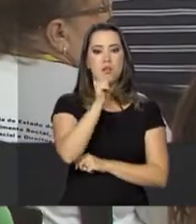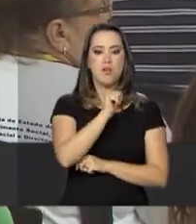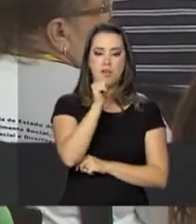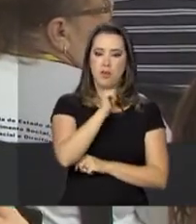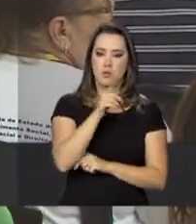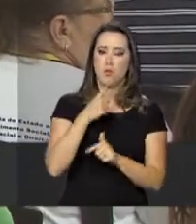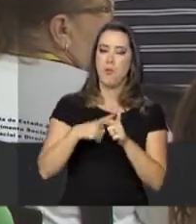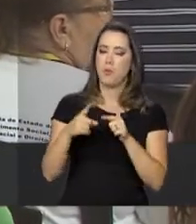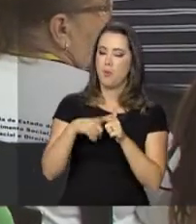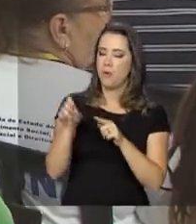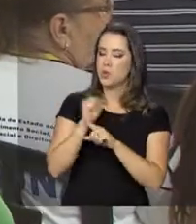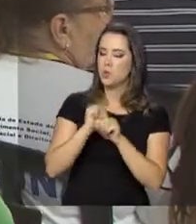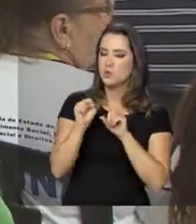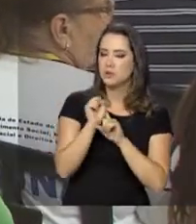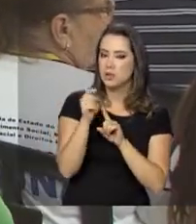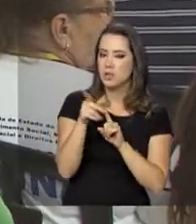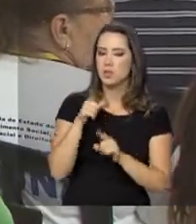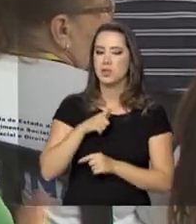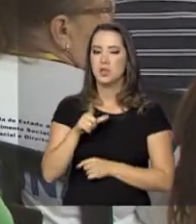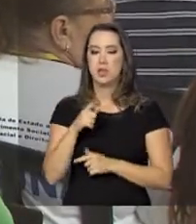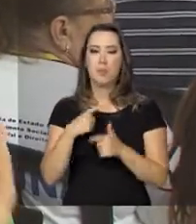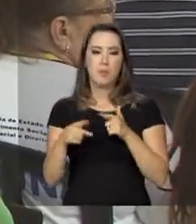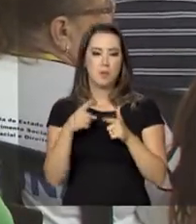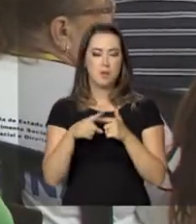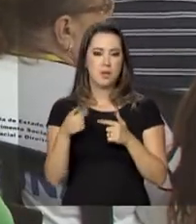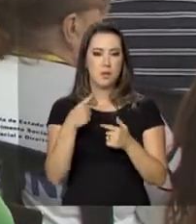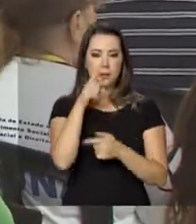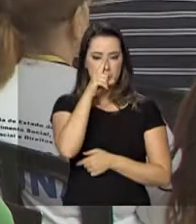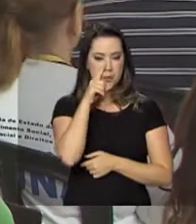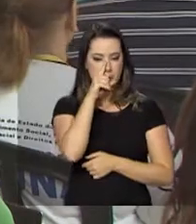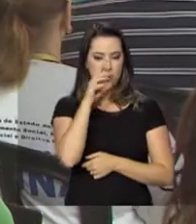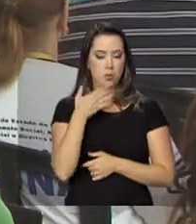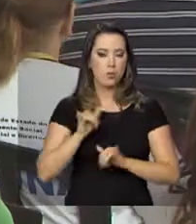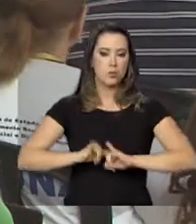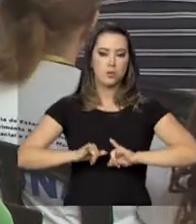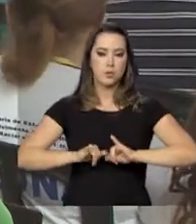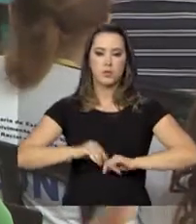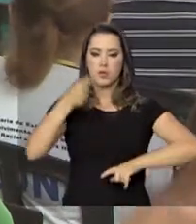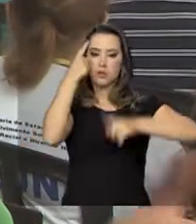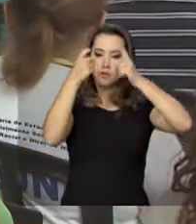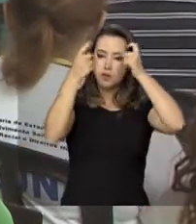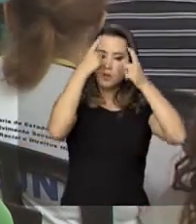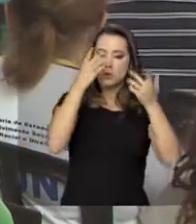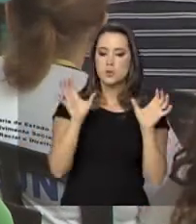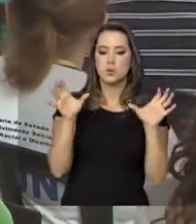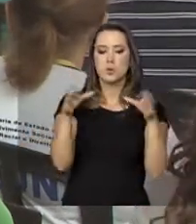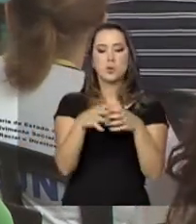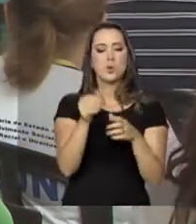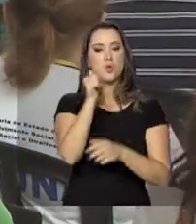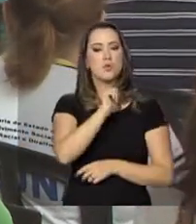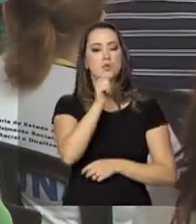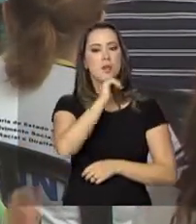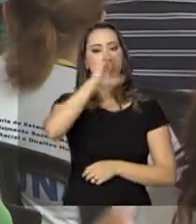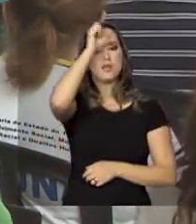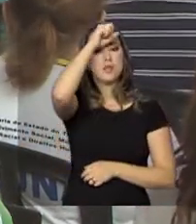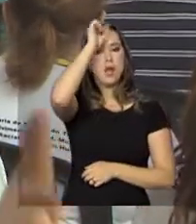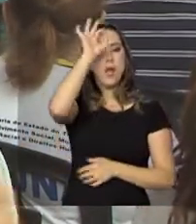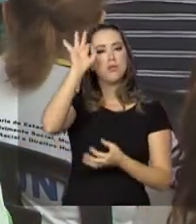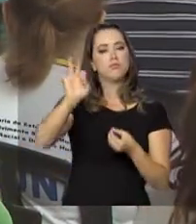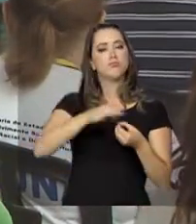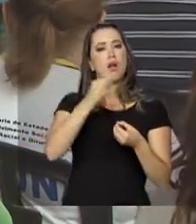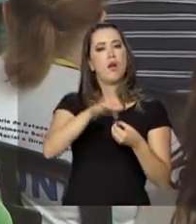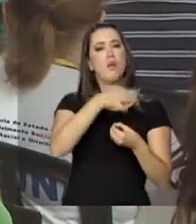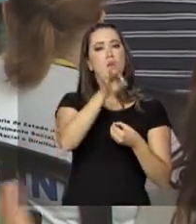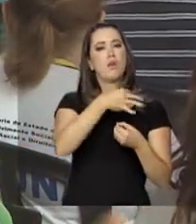vulnerabilidade social, que correm algum tipo de risco ou sofreram algum tipo de violência. Nesta turma, as mulheres aprenderam confecção